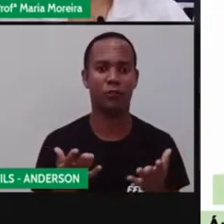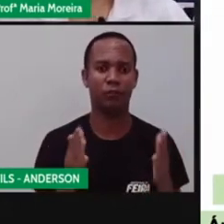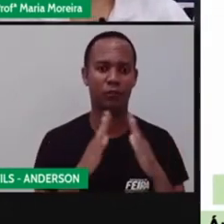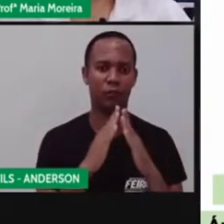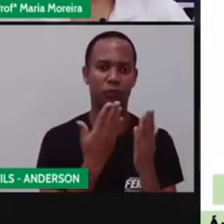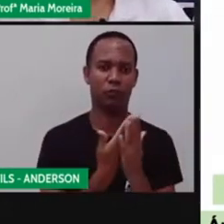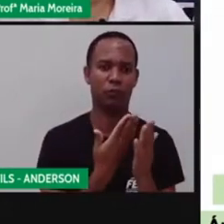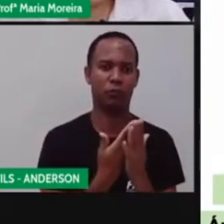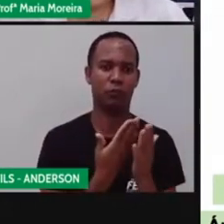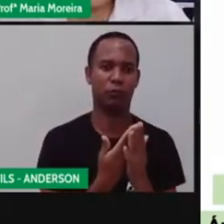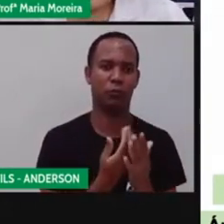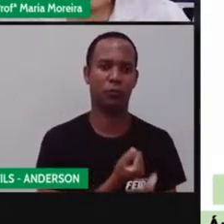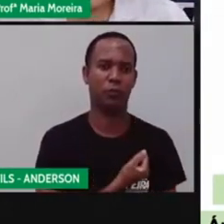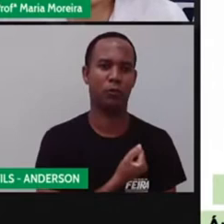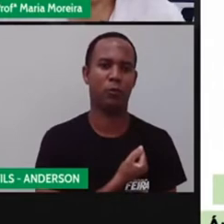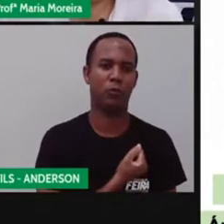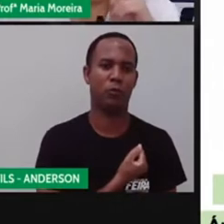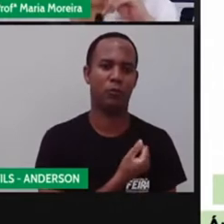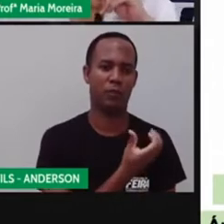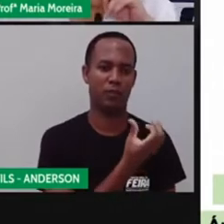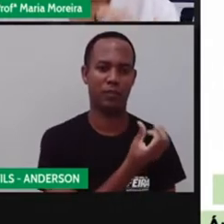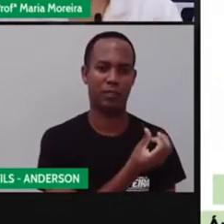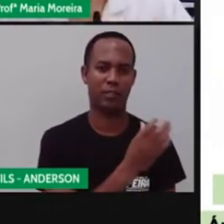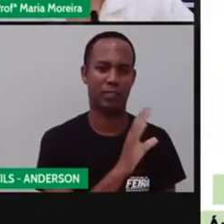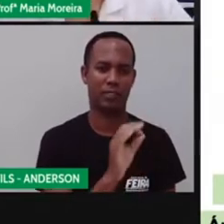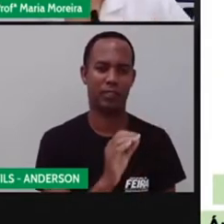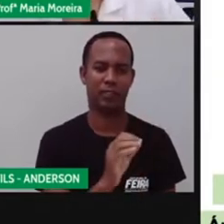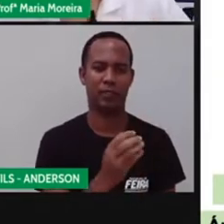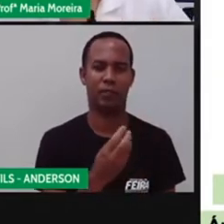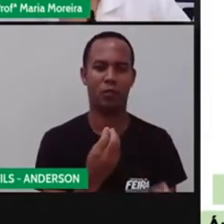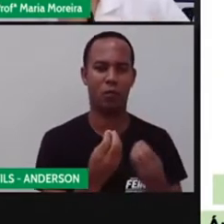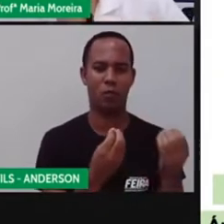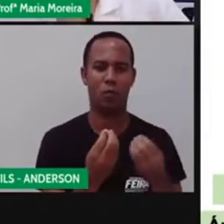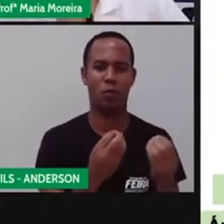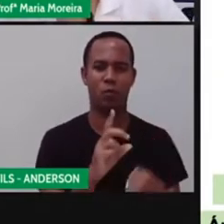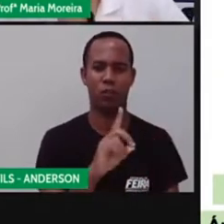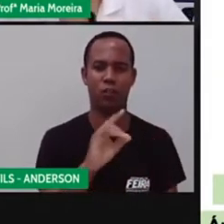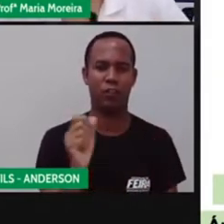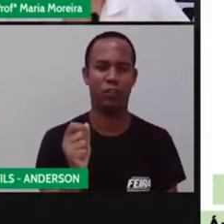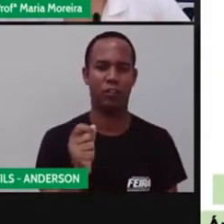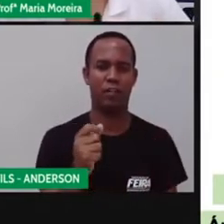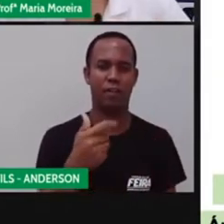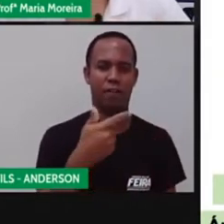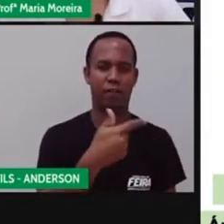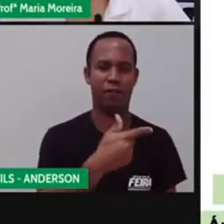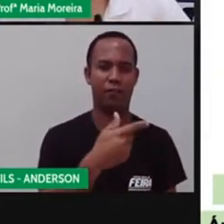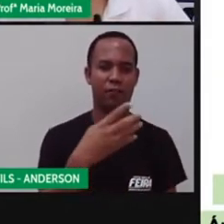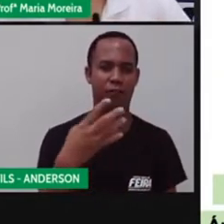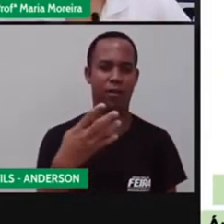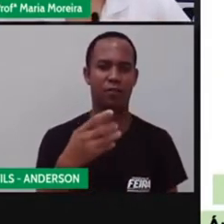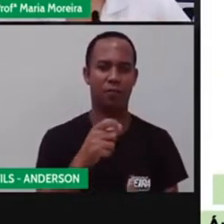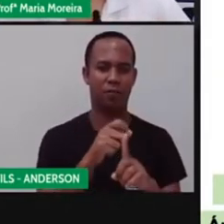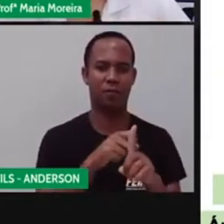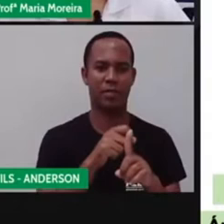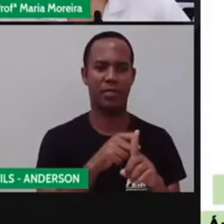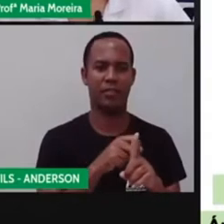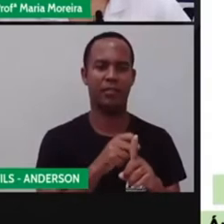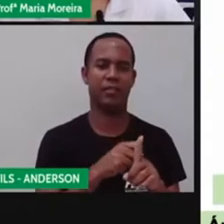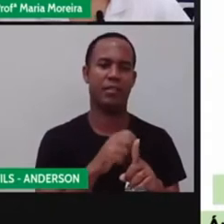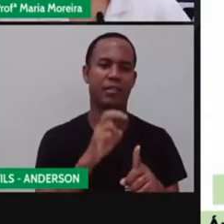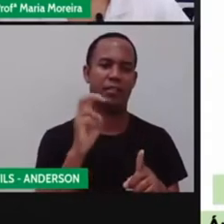aula de número 60, dia 24 do mês 5 de 2021.